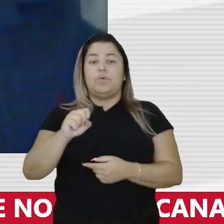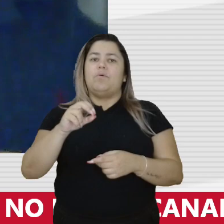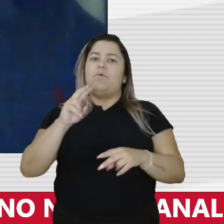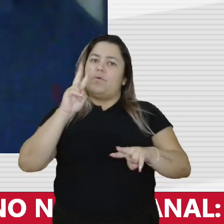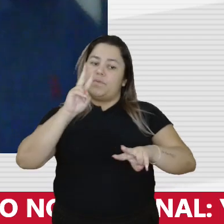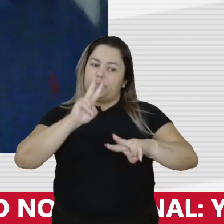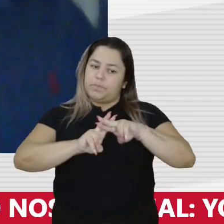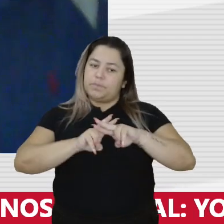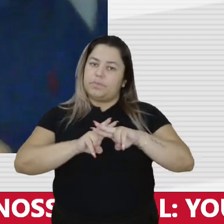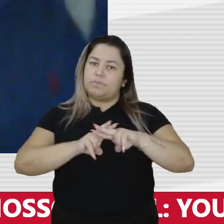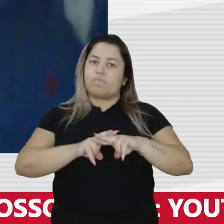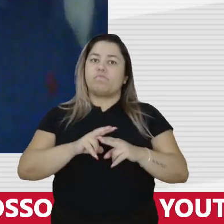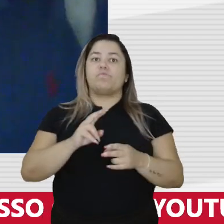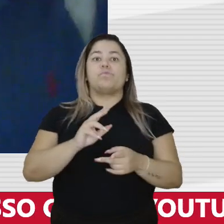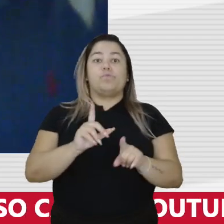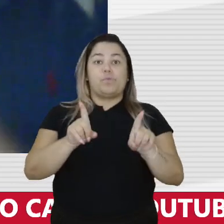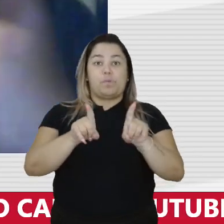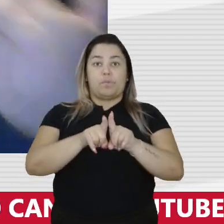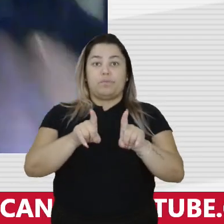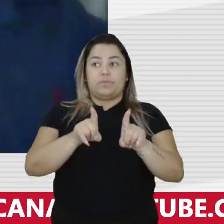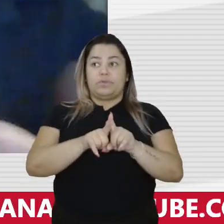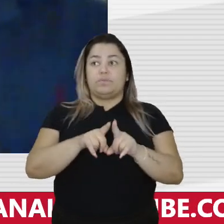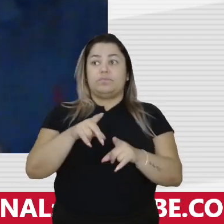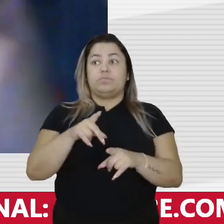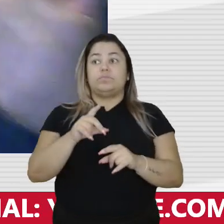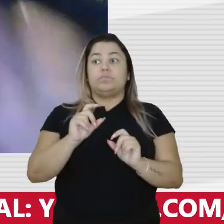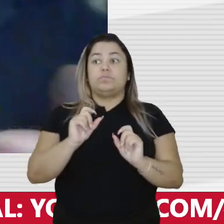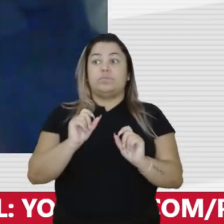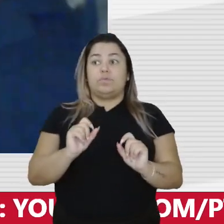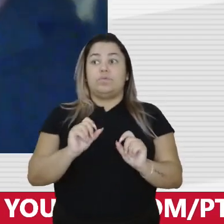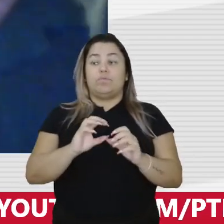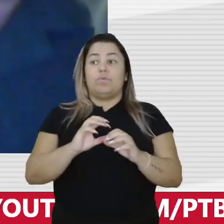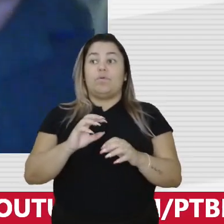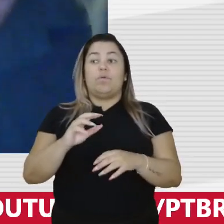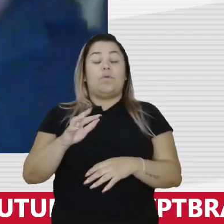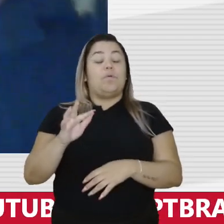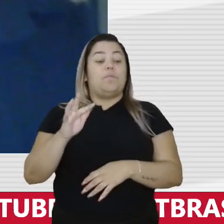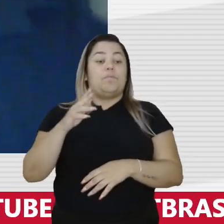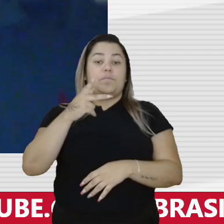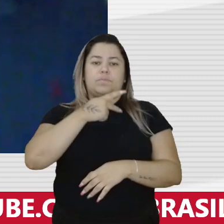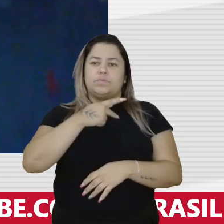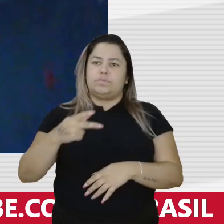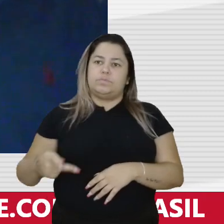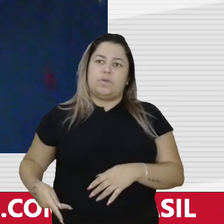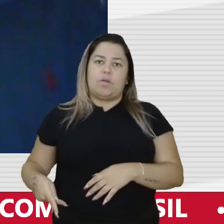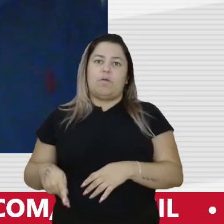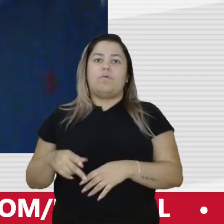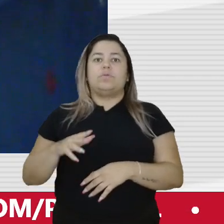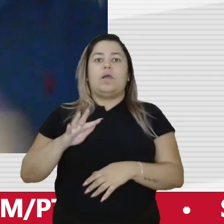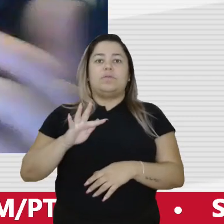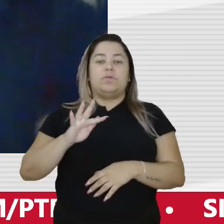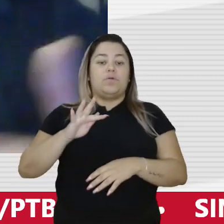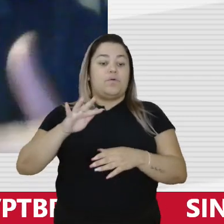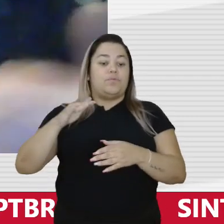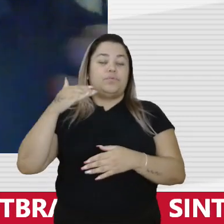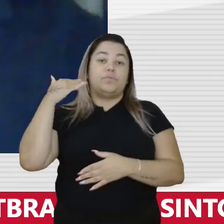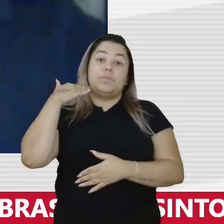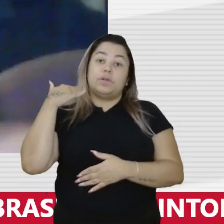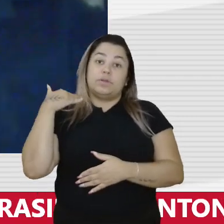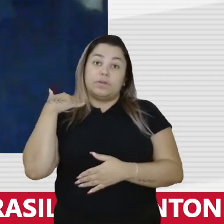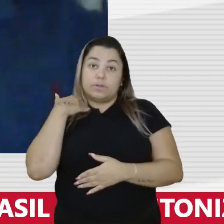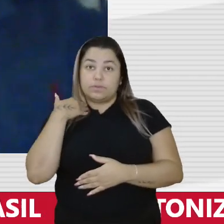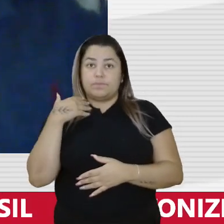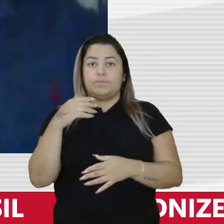político, foi advogado de preso político, mas foi preso político, foi presidente da Federação dos Bancários, e foi preso de